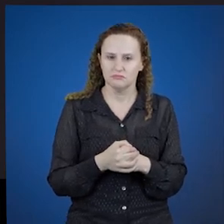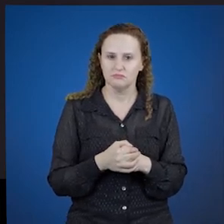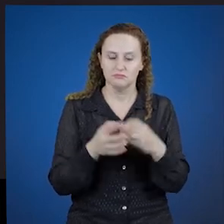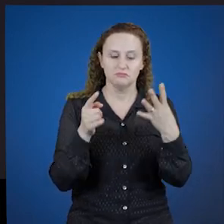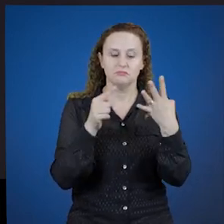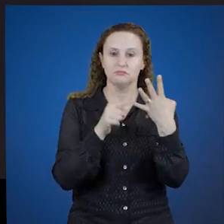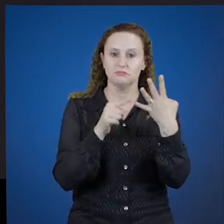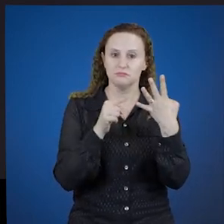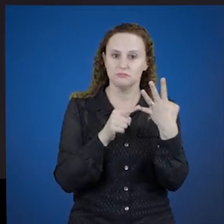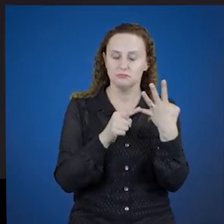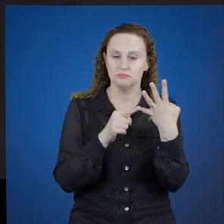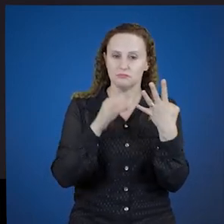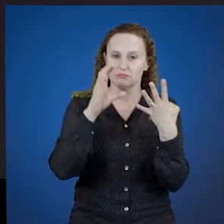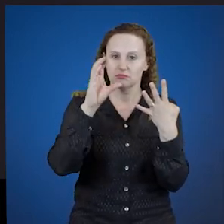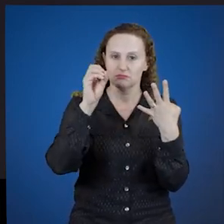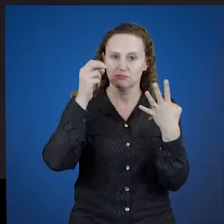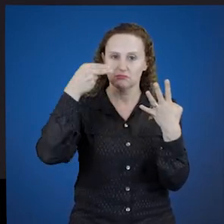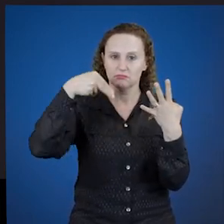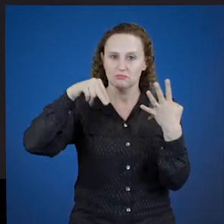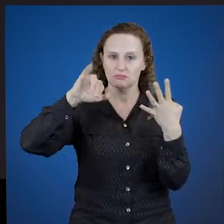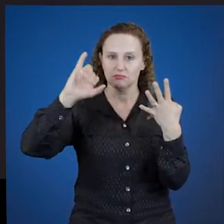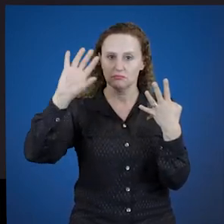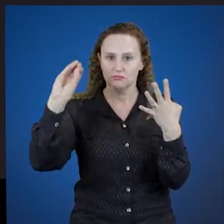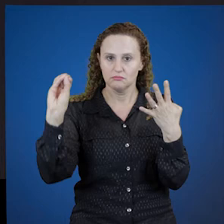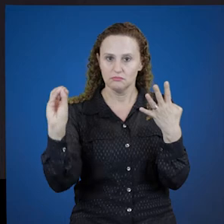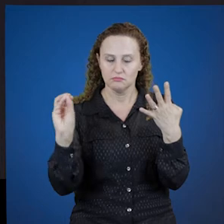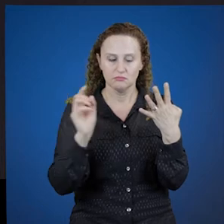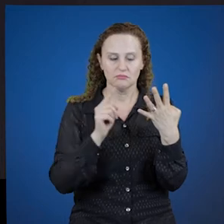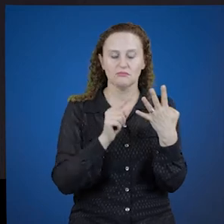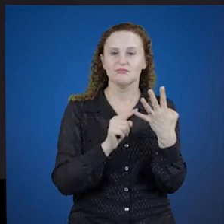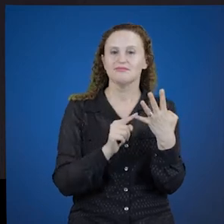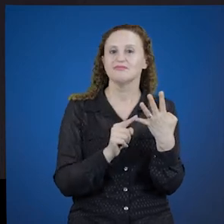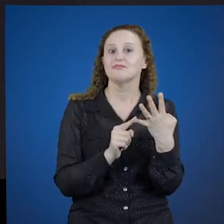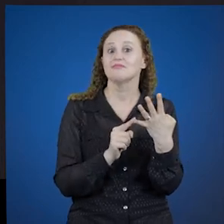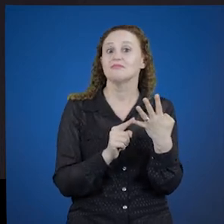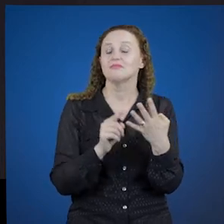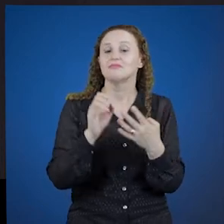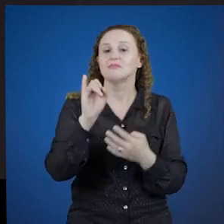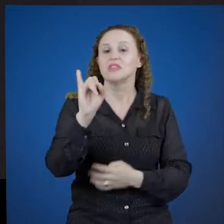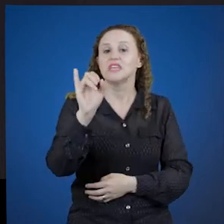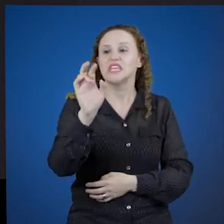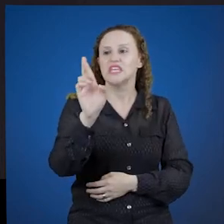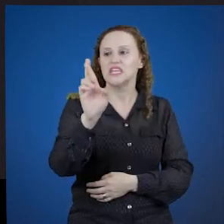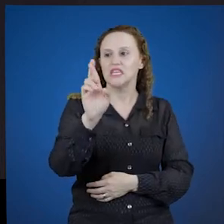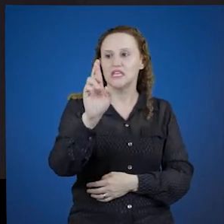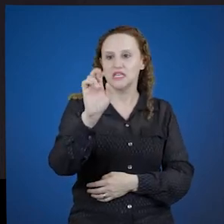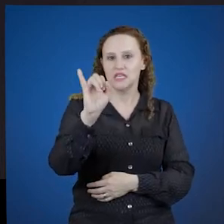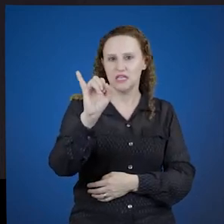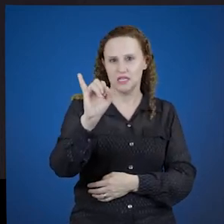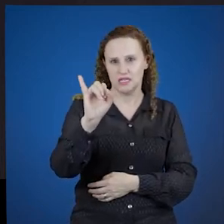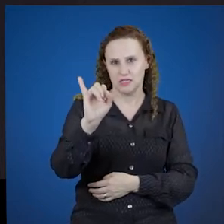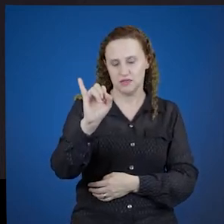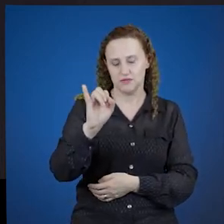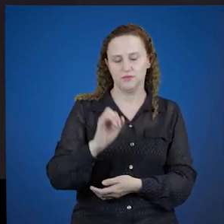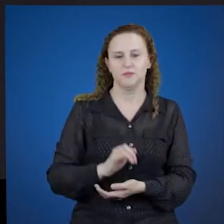E de quarta conjugação, os verbos terminados em ire.